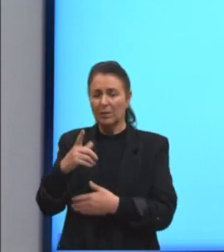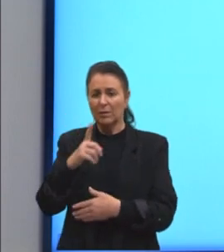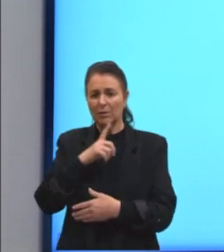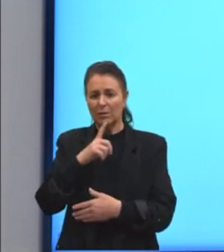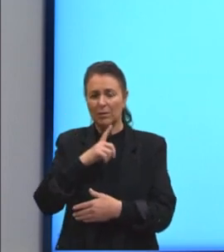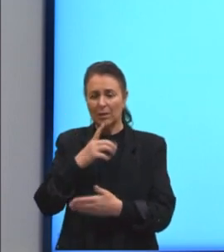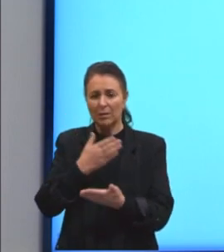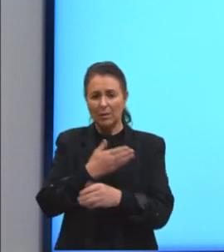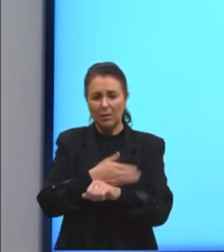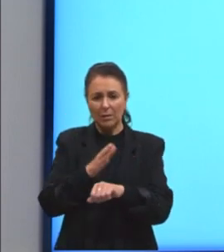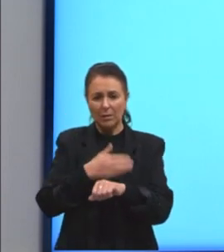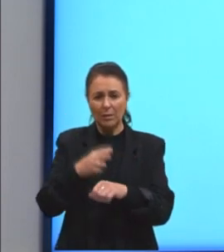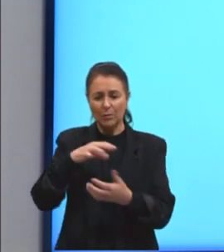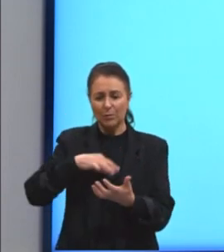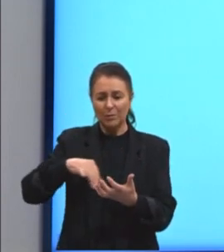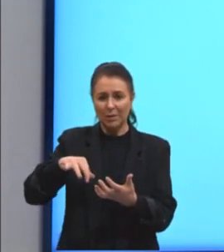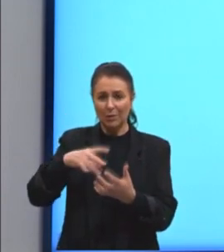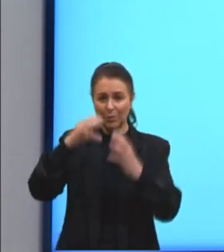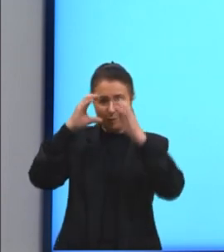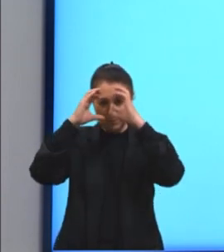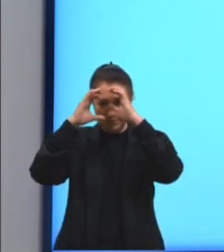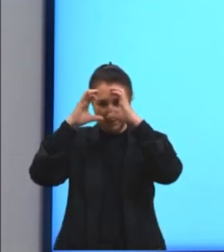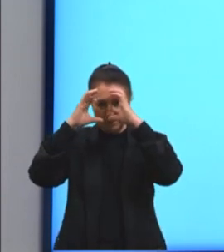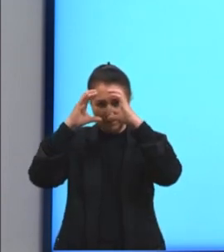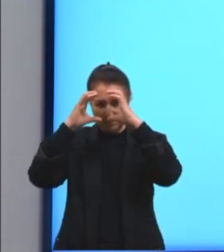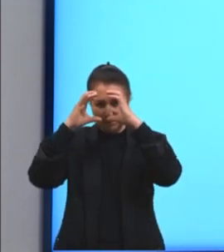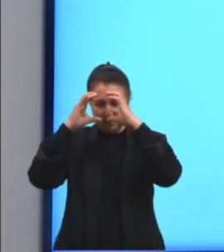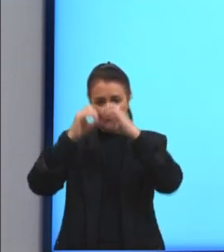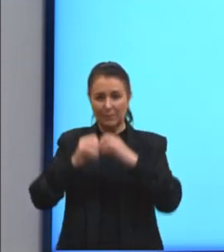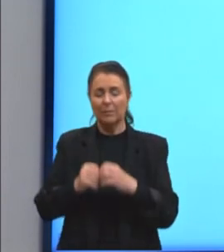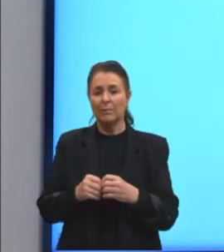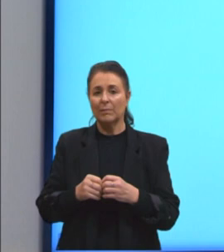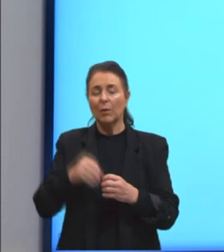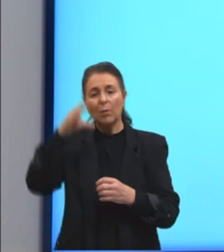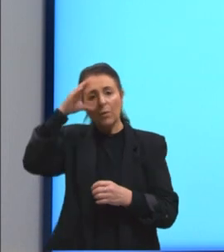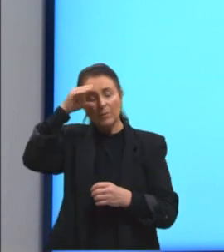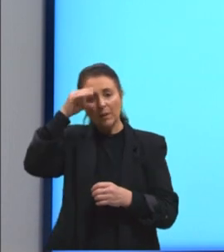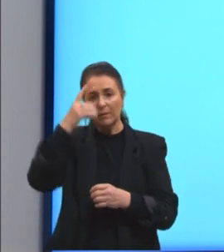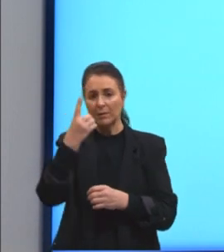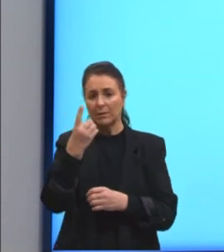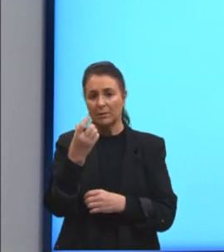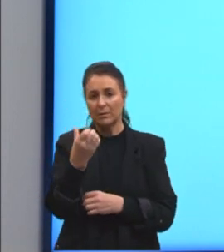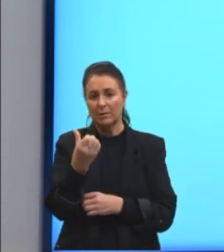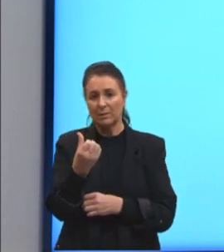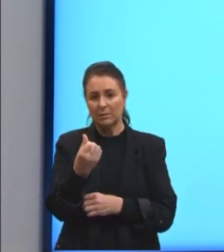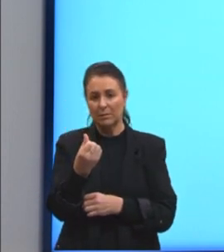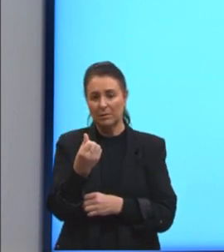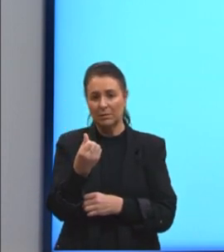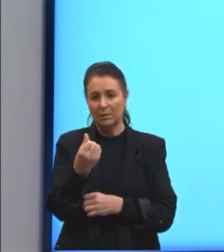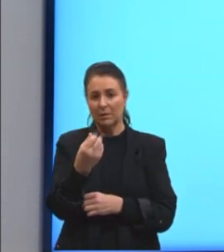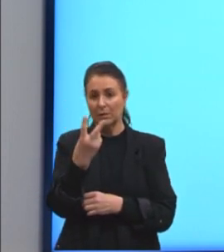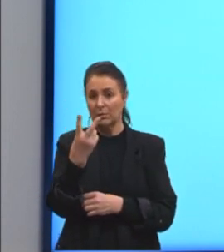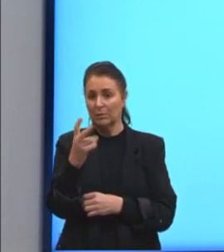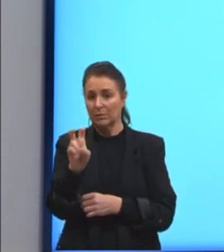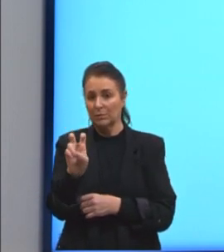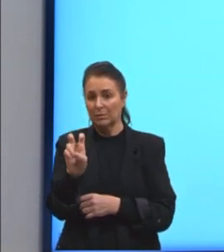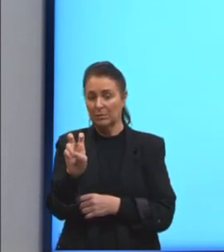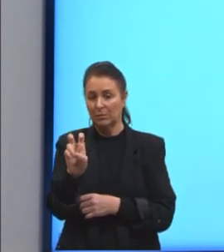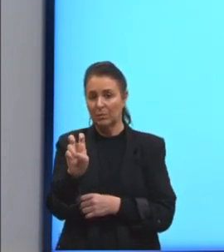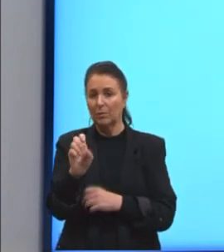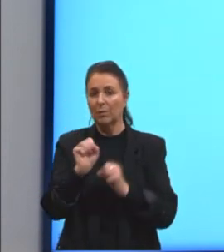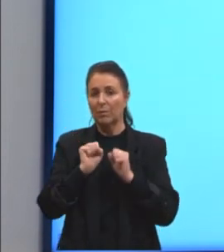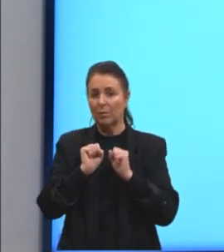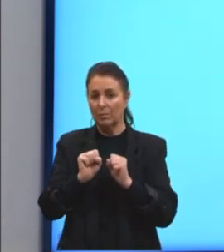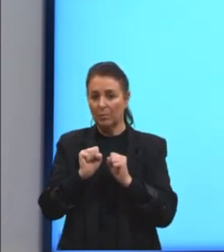treinamos os cálculos mentais. O que eu quero que vocês observem? O 16 e o 25, nós